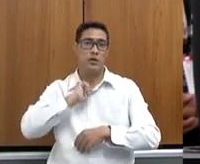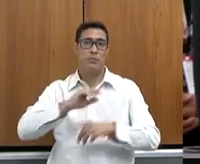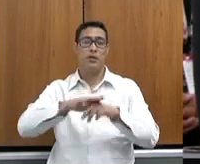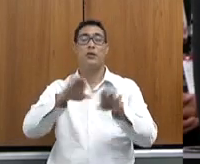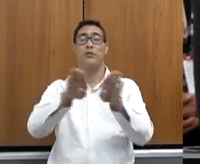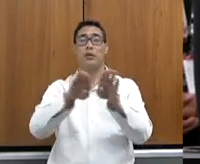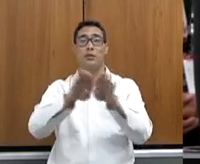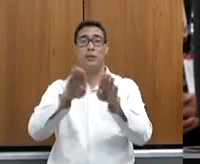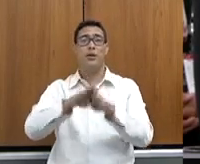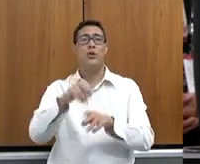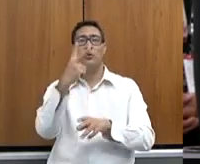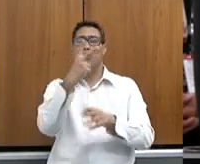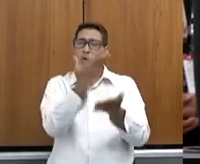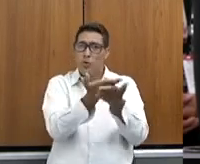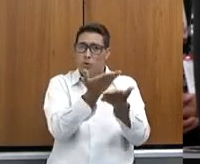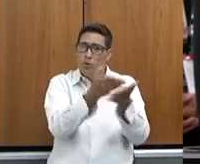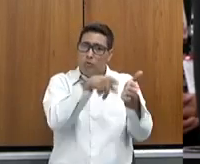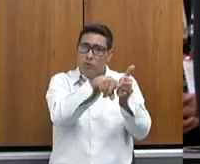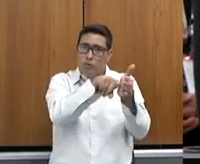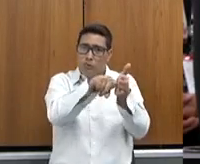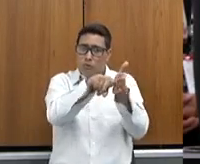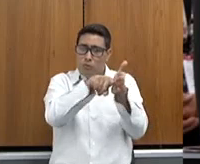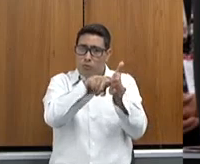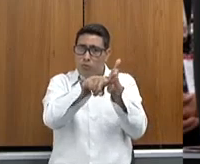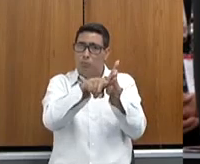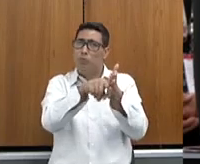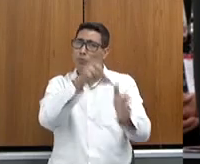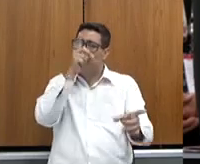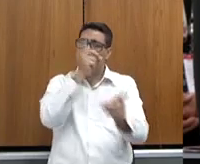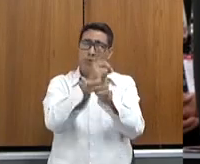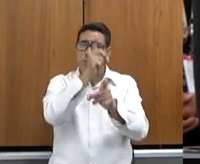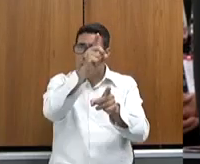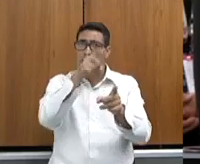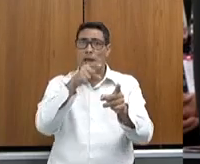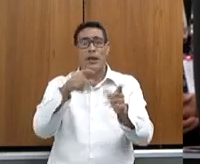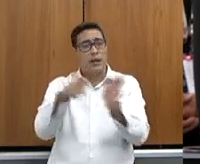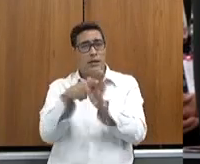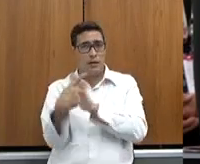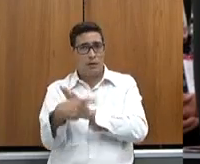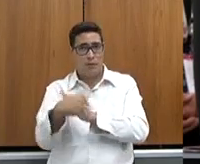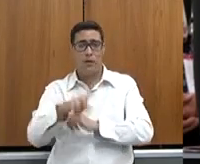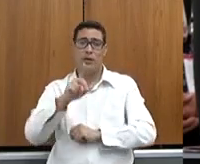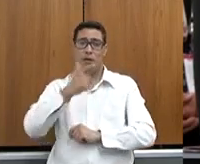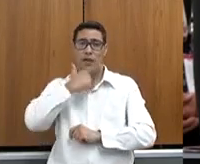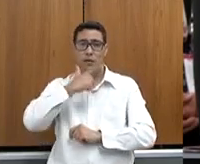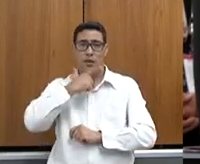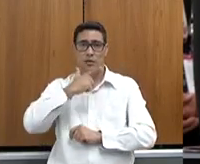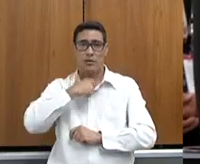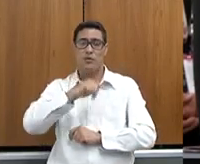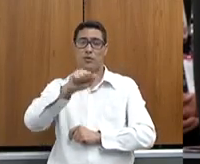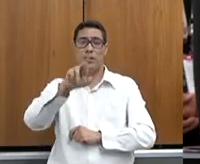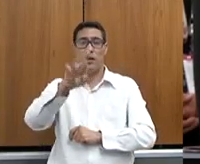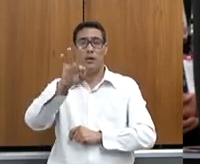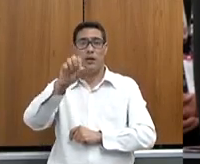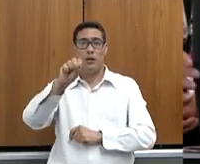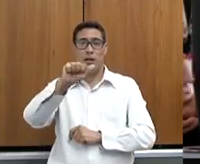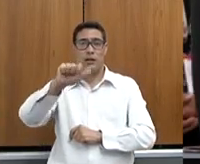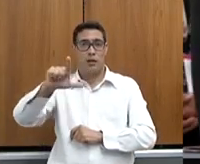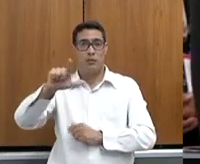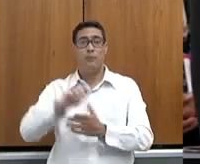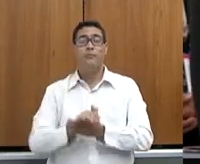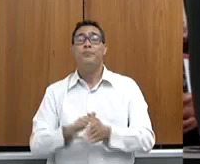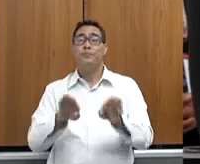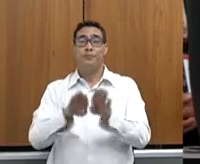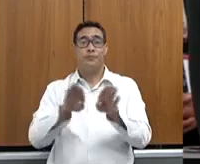mais dois estudos de validação para pesquisa referente a queijos Minas artesanal. Nós estamos participando com a gente